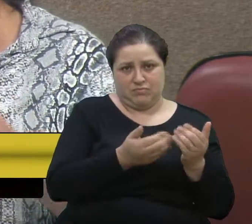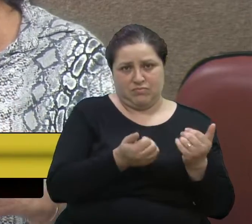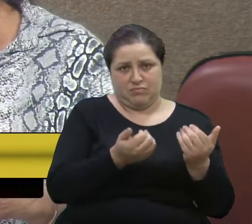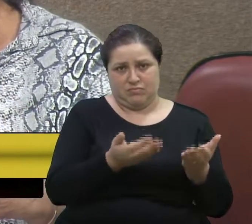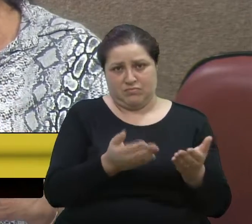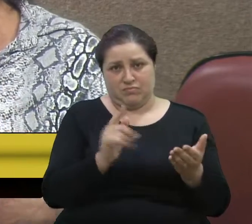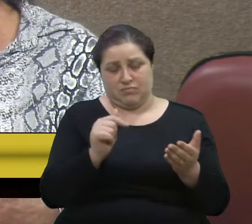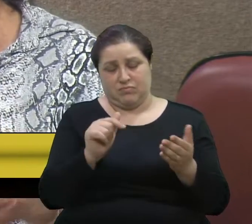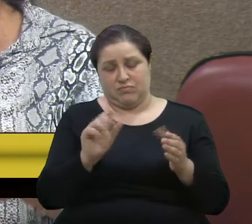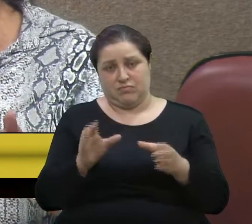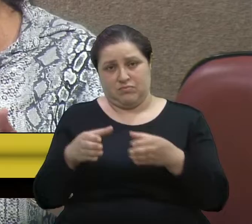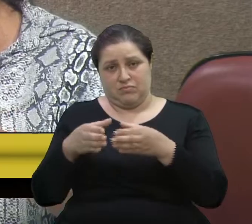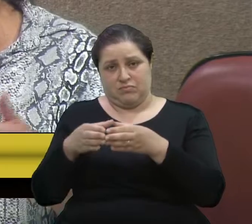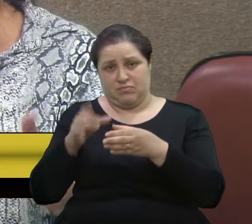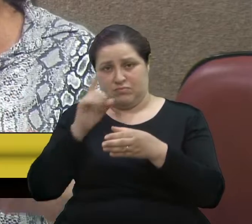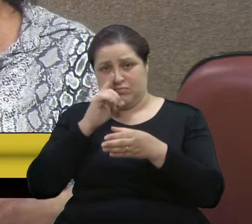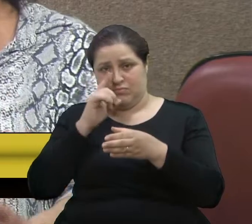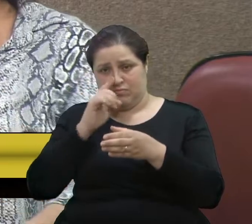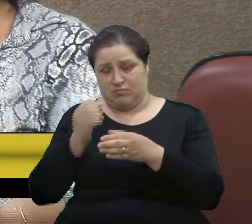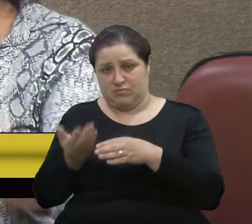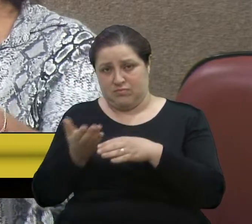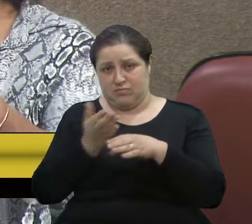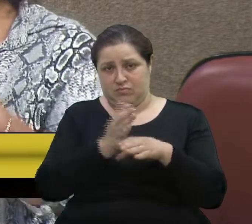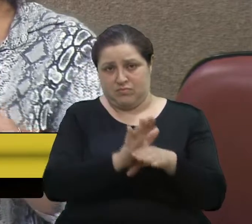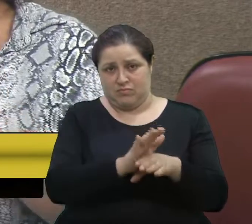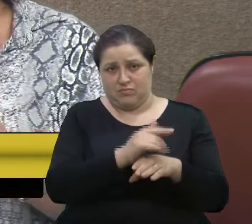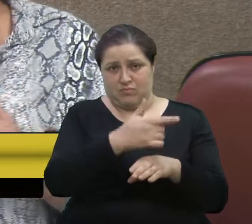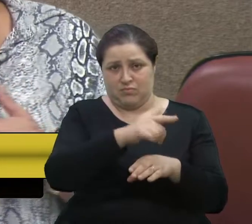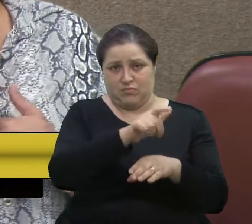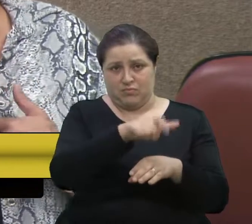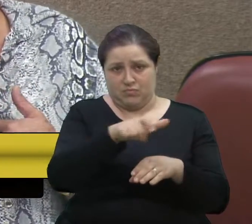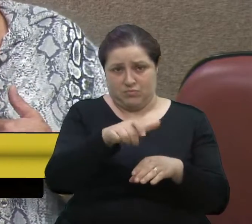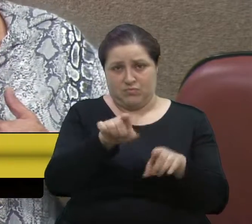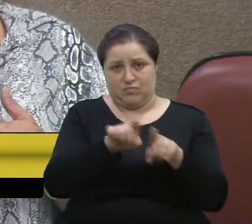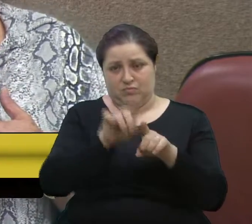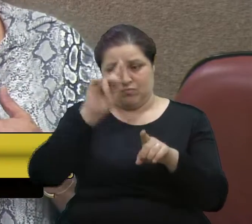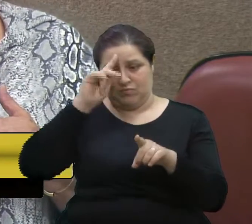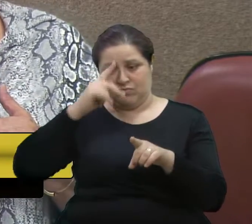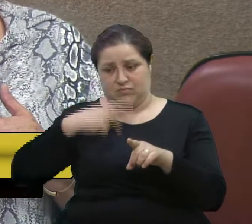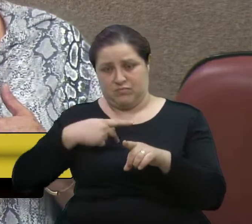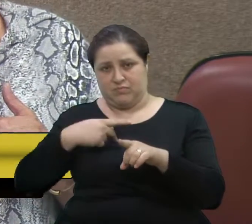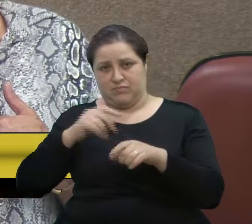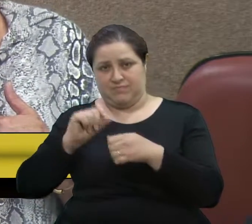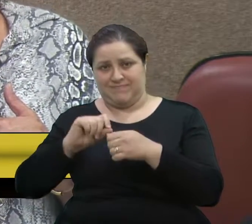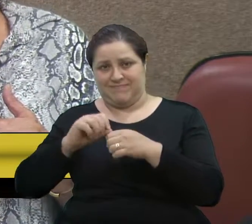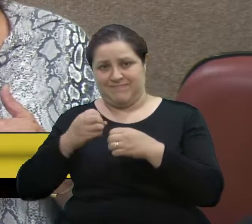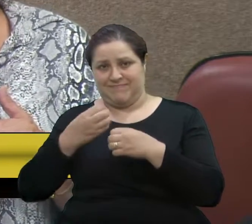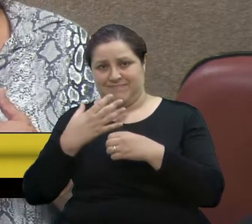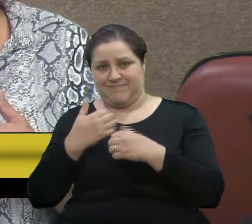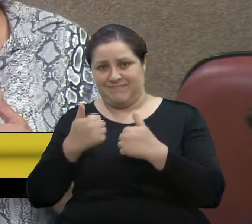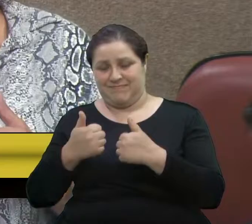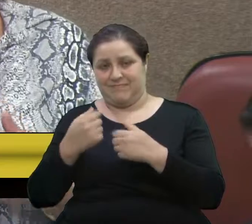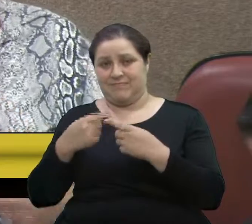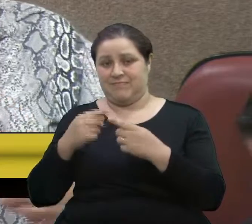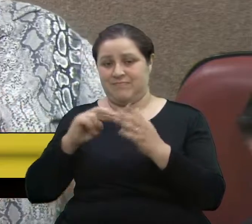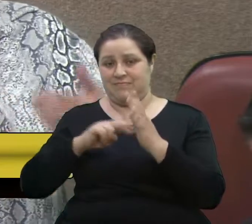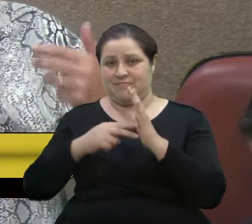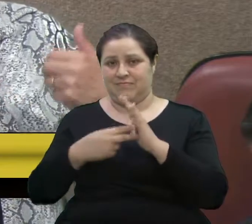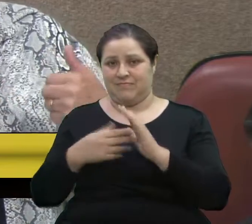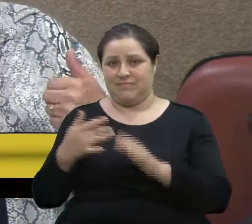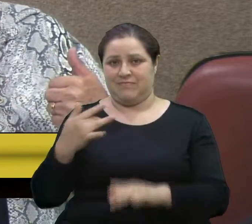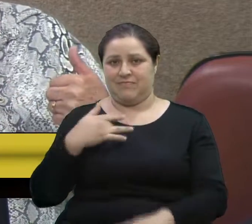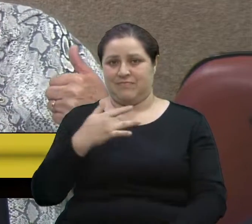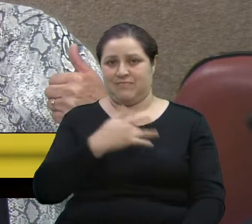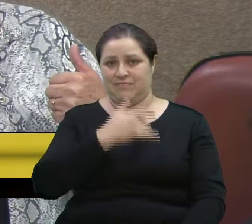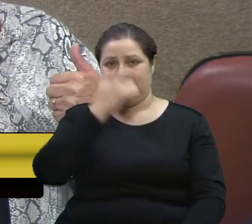o bem para os outros, elas fazem o bem para elas mesmas, porque isso é saúde. A